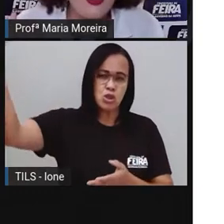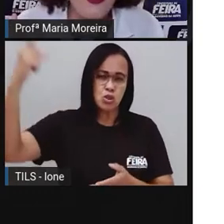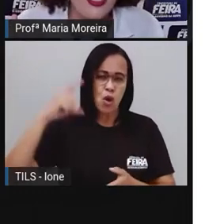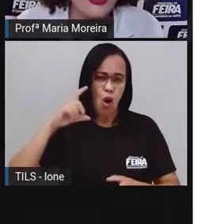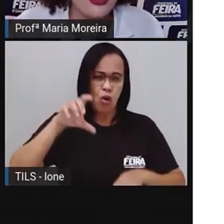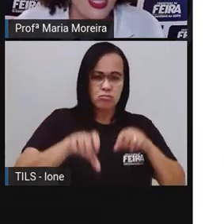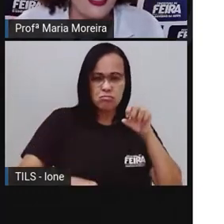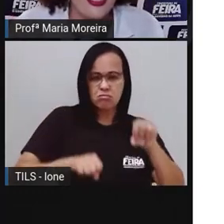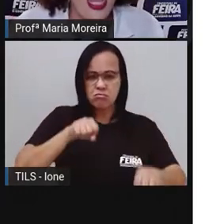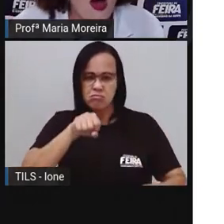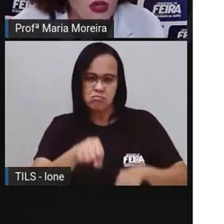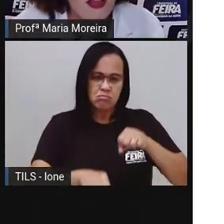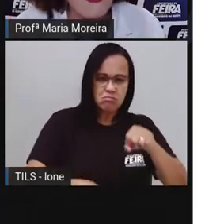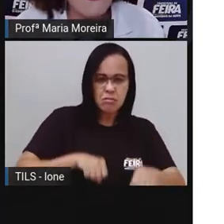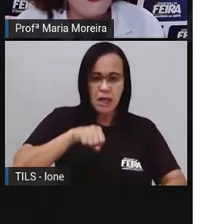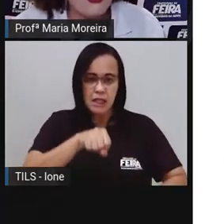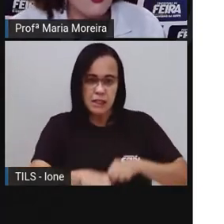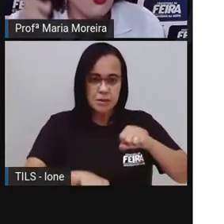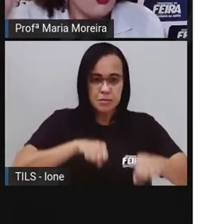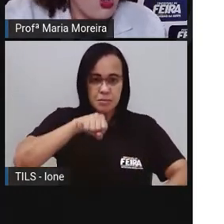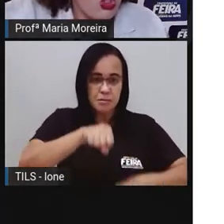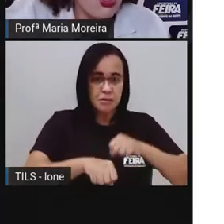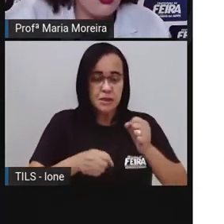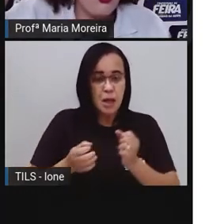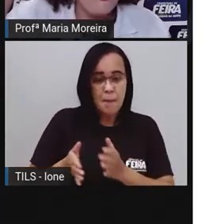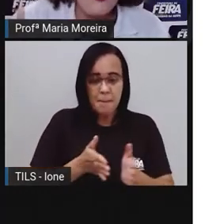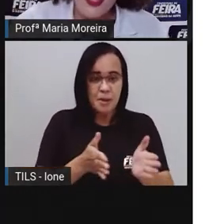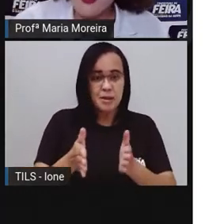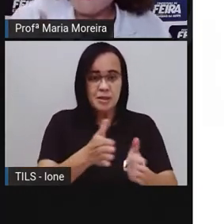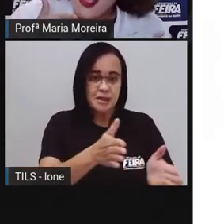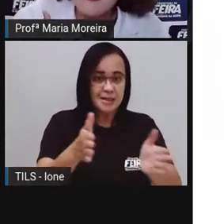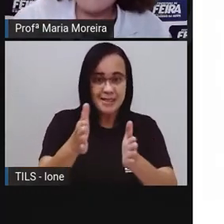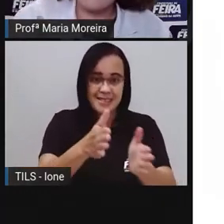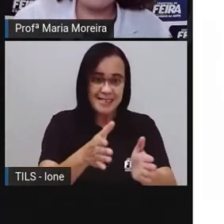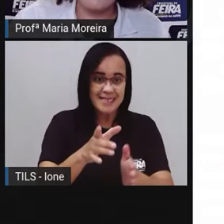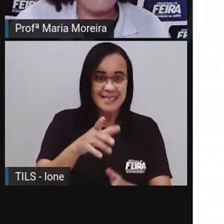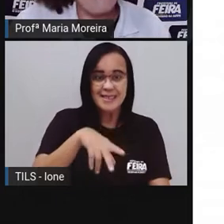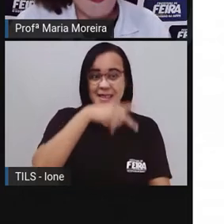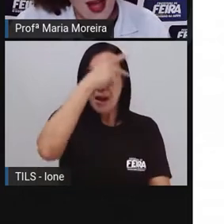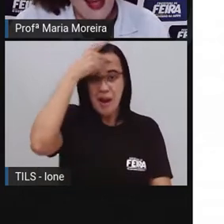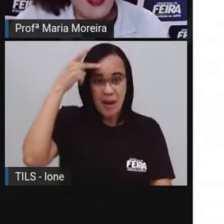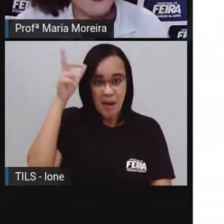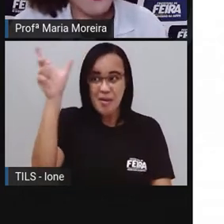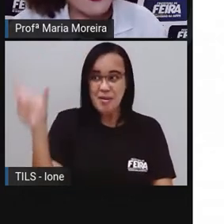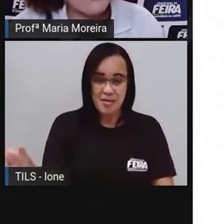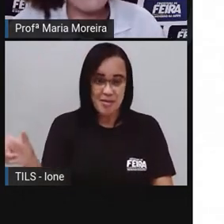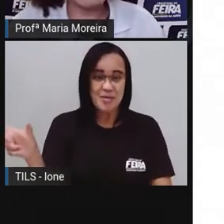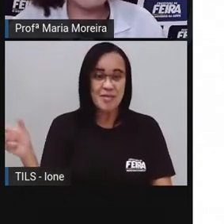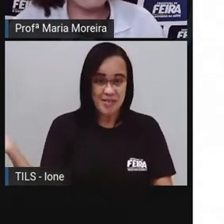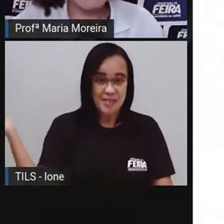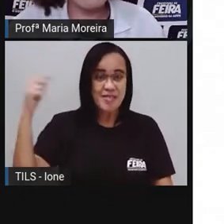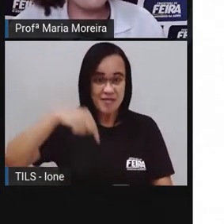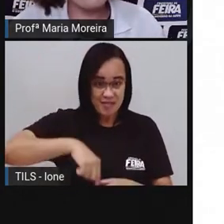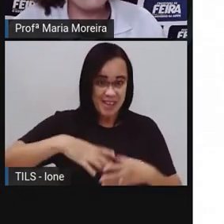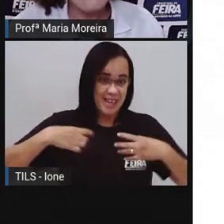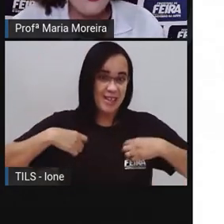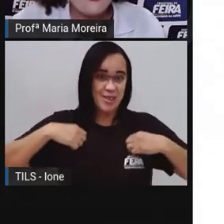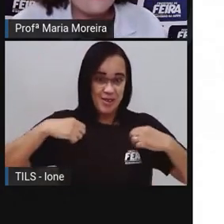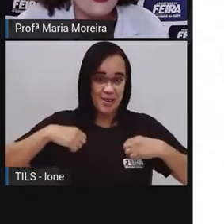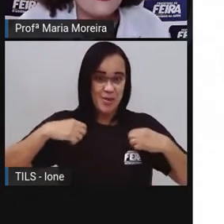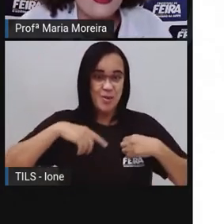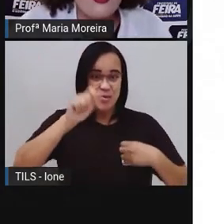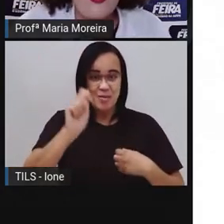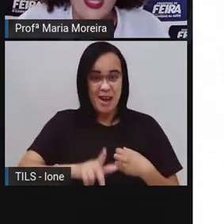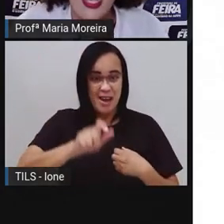pedalando pela estrada, alguém vem vindo do sul. É o carteiro da comarca em seu uniforme azul,